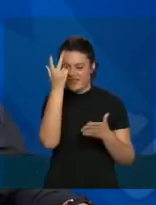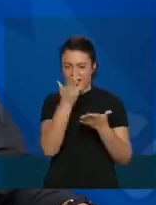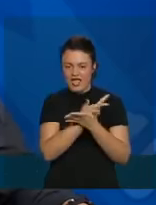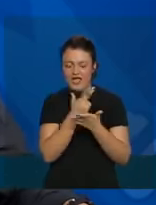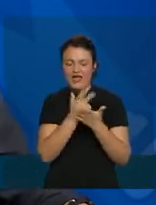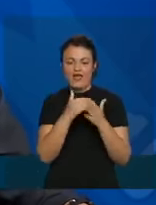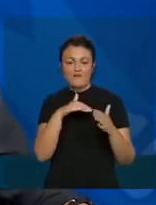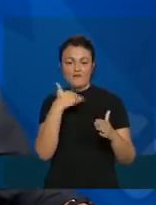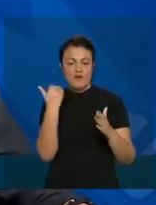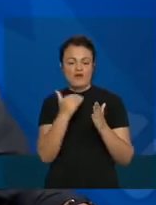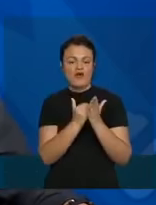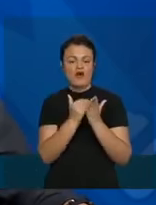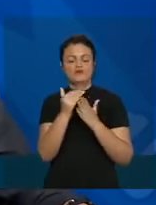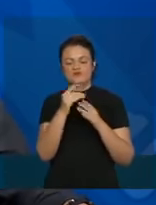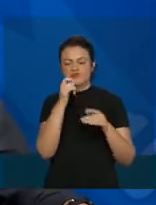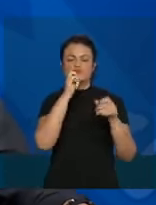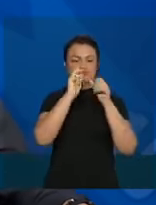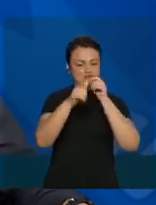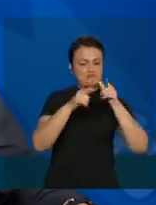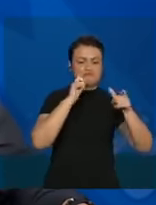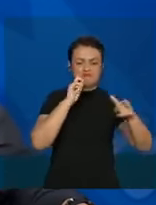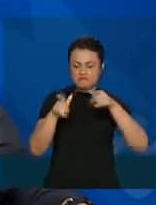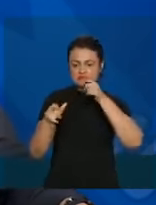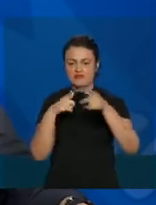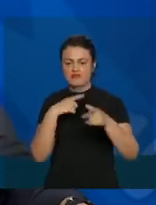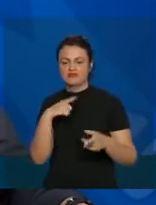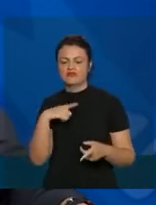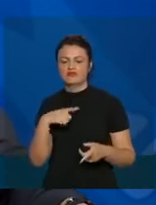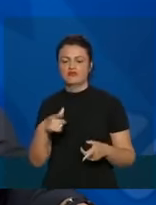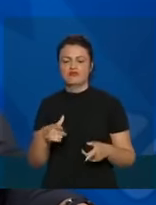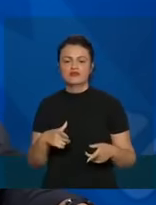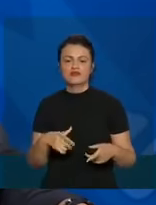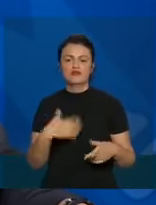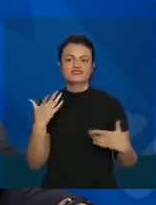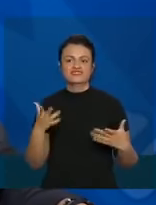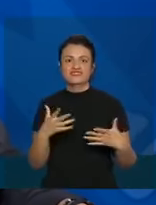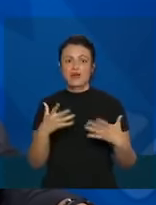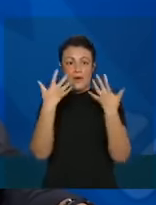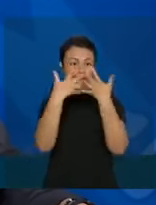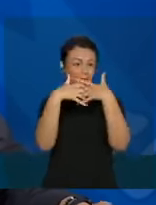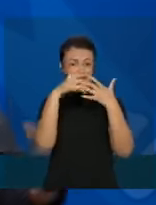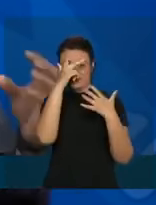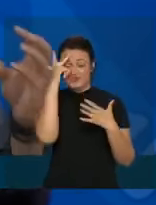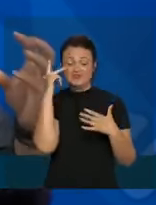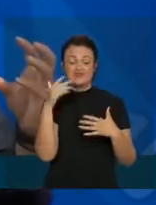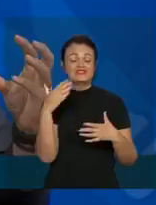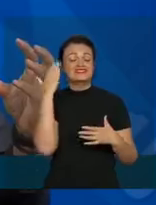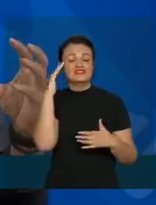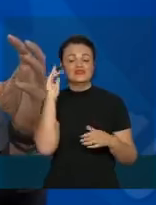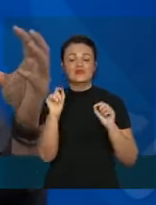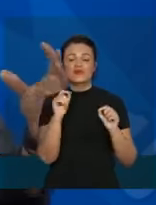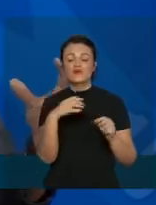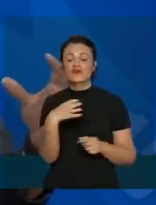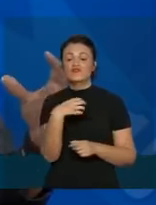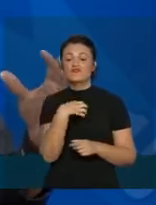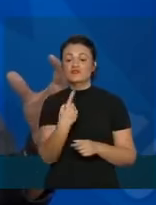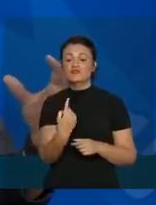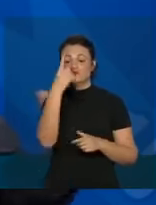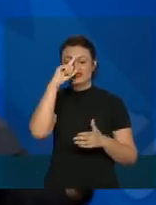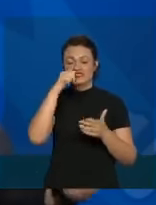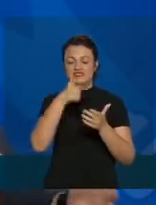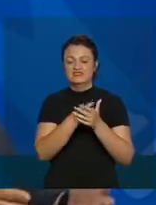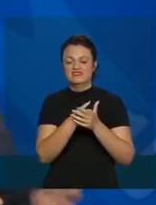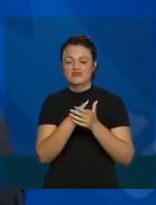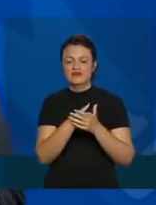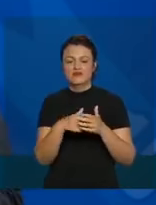o número de óbitos e a gente também vai ser criticado. Então, é complexo para a população entender um efeito de uma medida de saúde